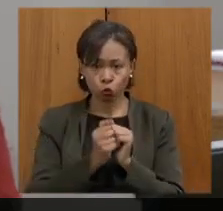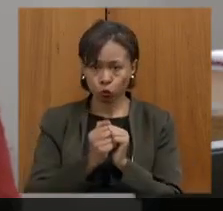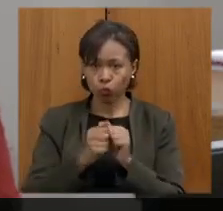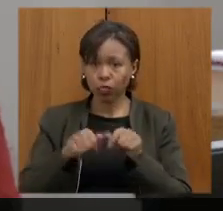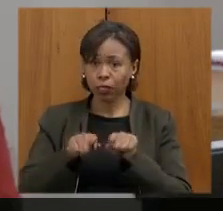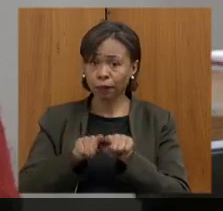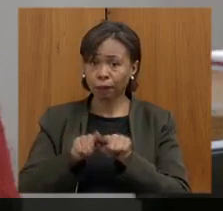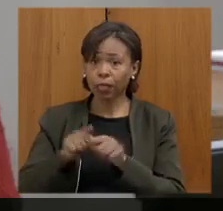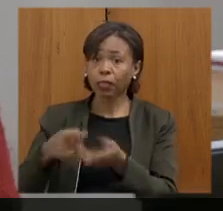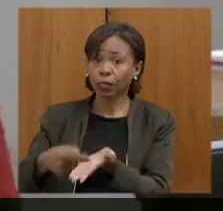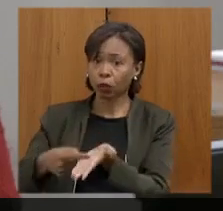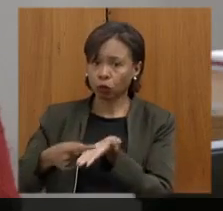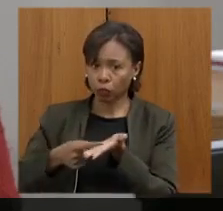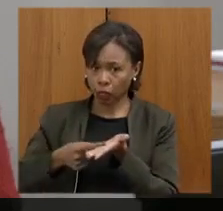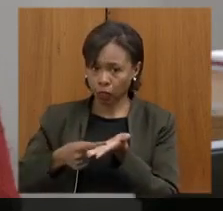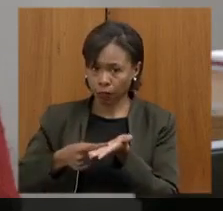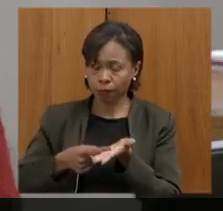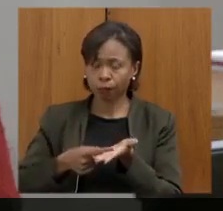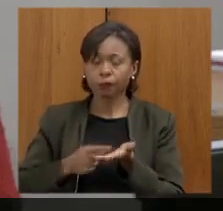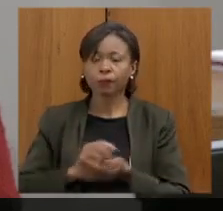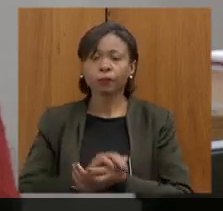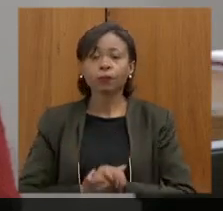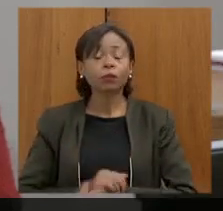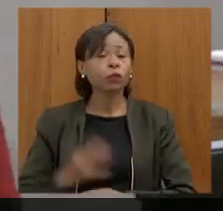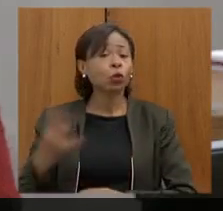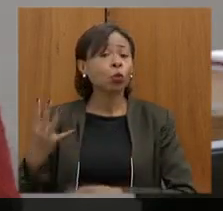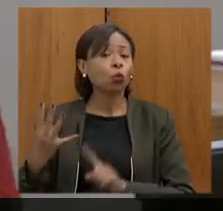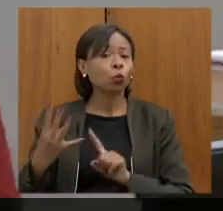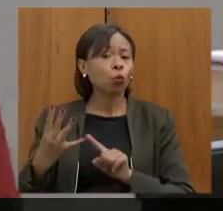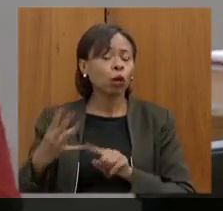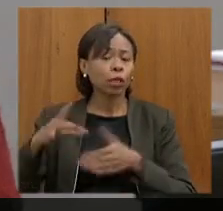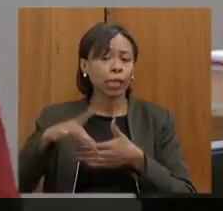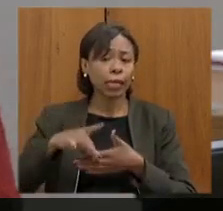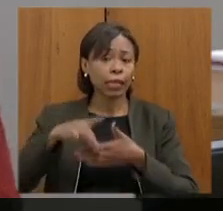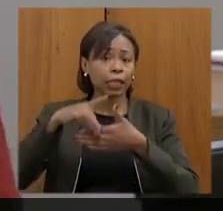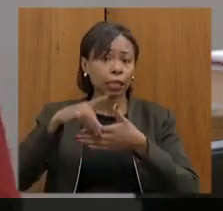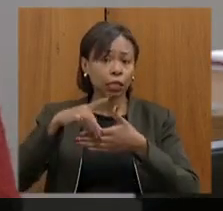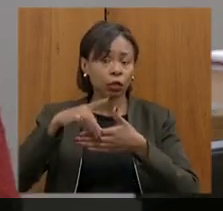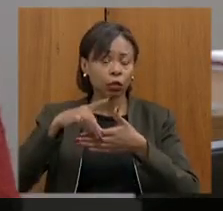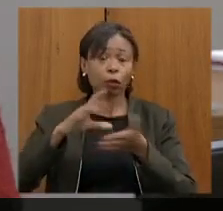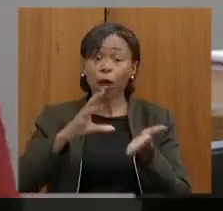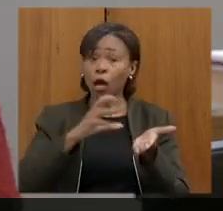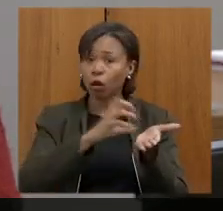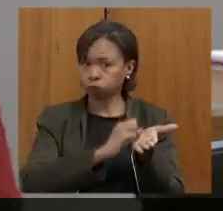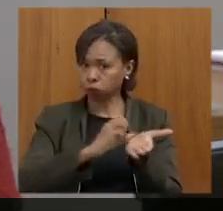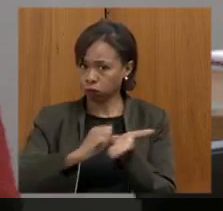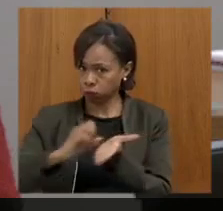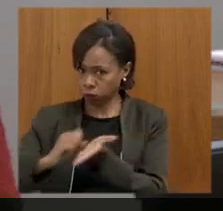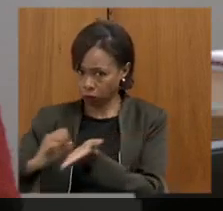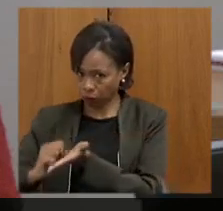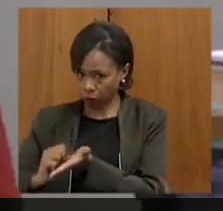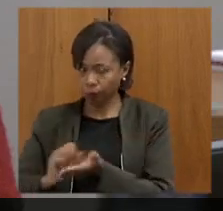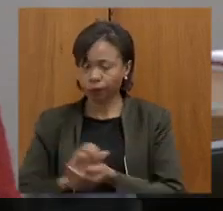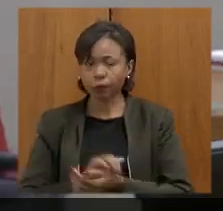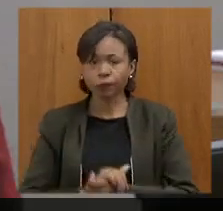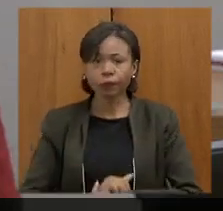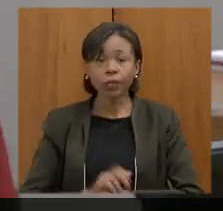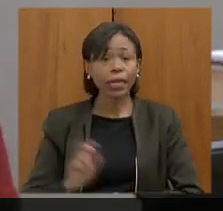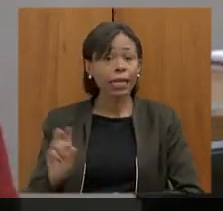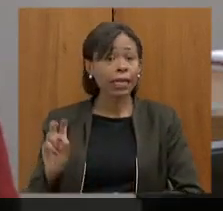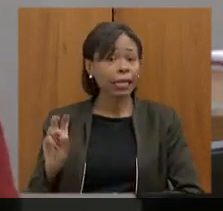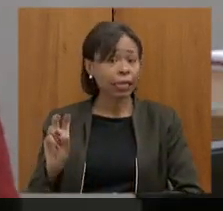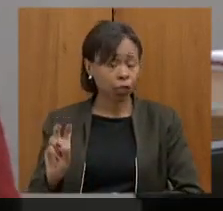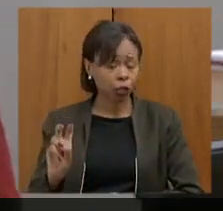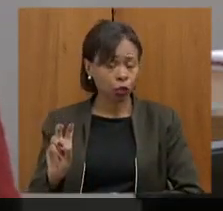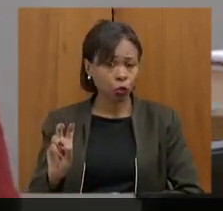convidadas por ordem de inscrição. Quarto, líderes por ordem de inscrição. Quinto, membros da mesa por